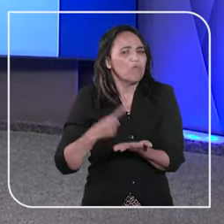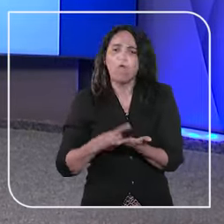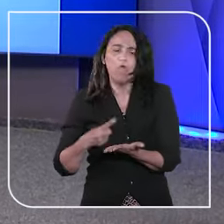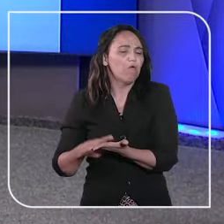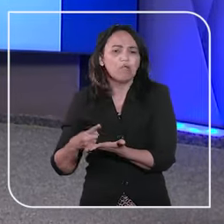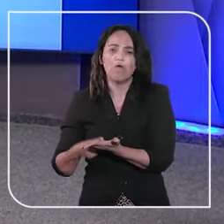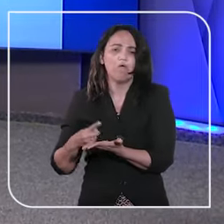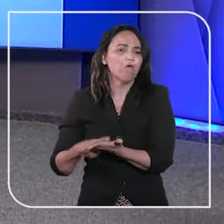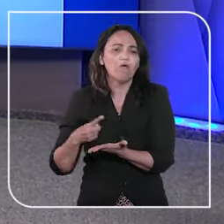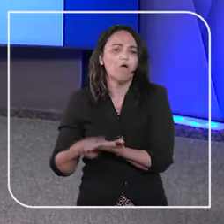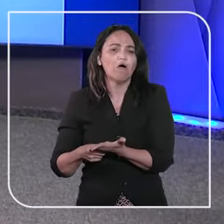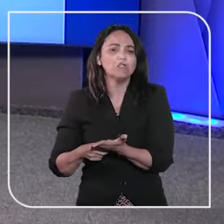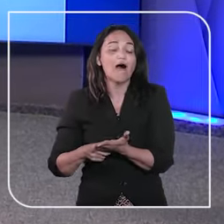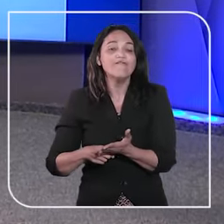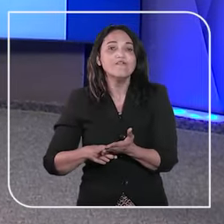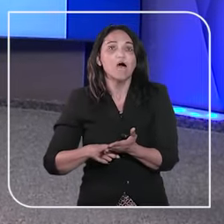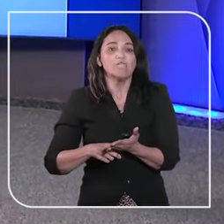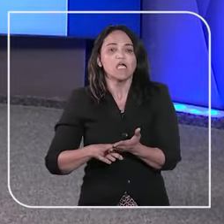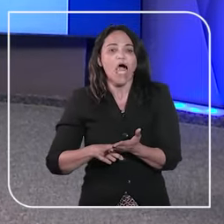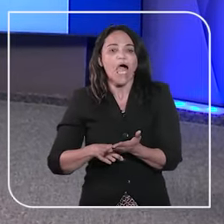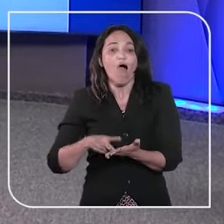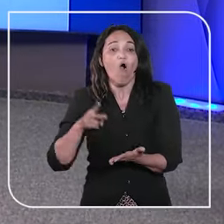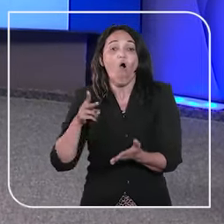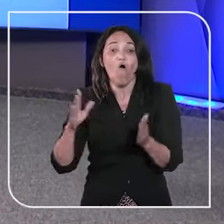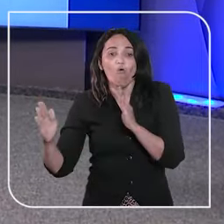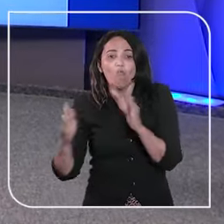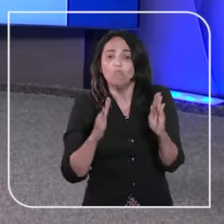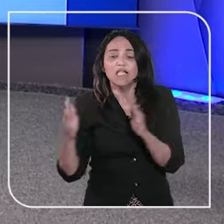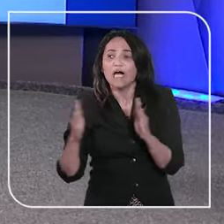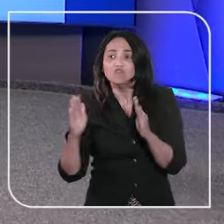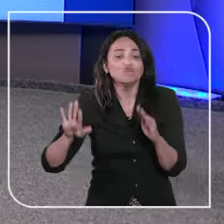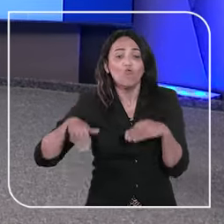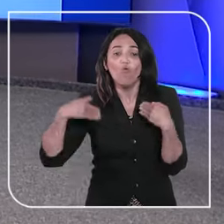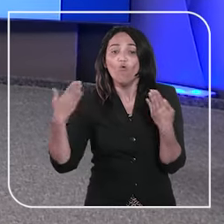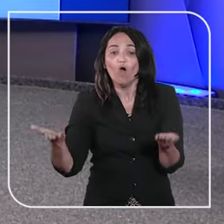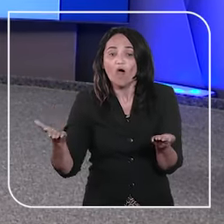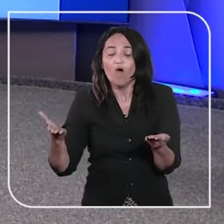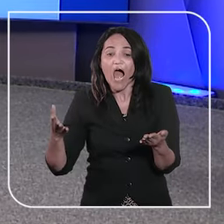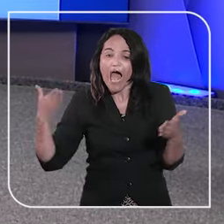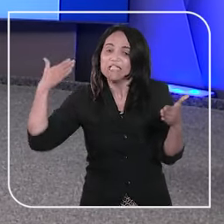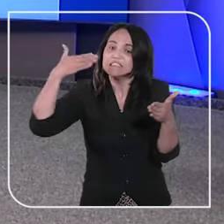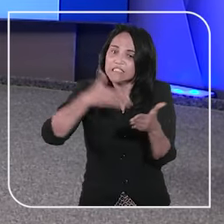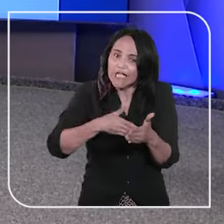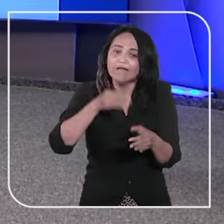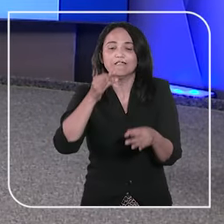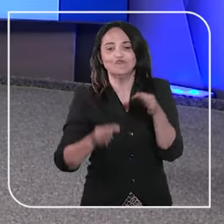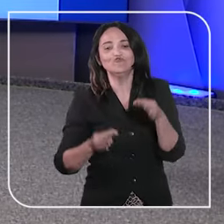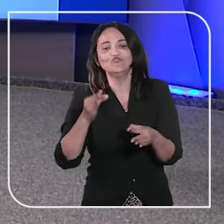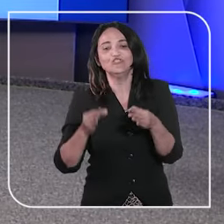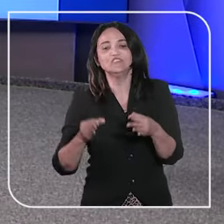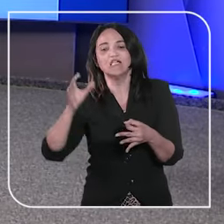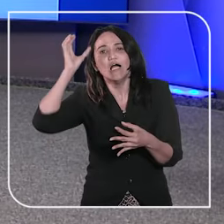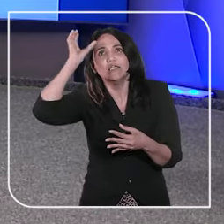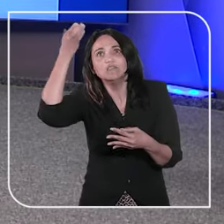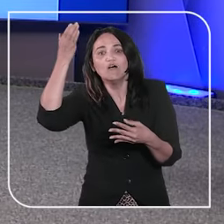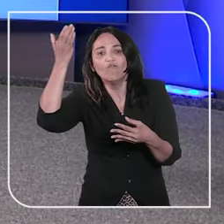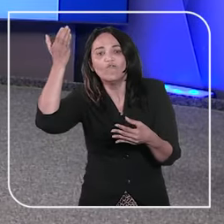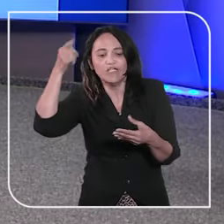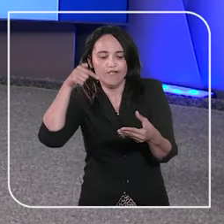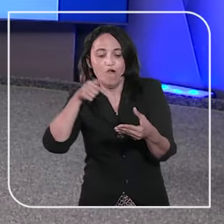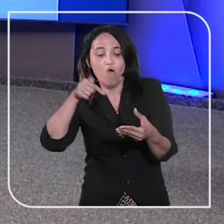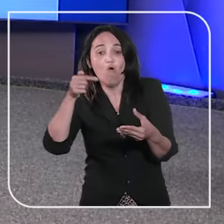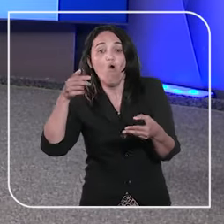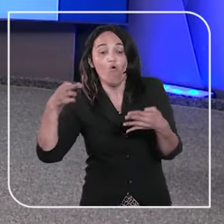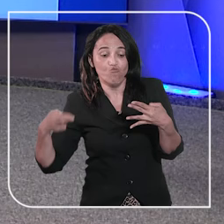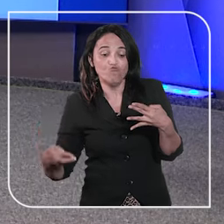Esse efeito suspensivo vale até a Justiça decidir o caso. Então, na decisão que a gente noticiou,